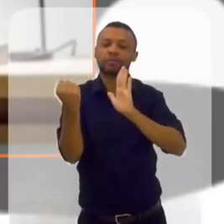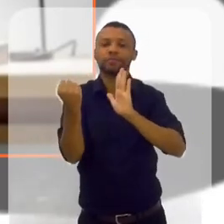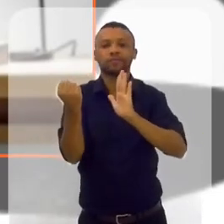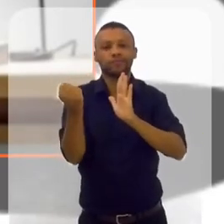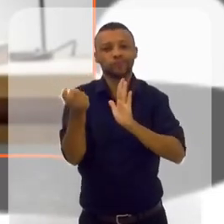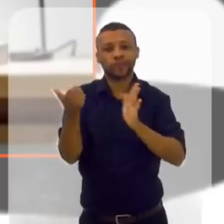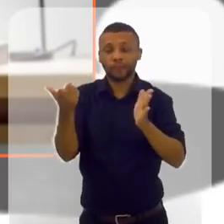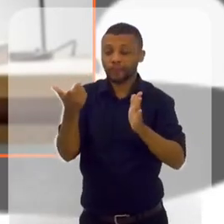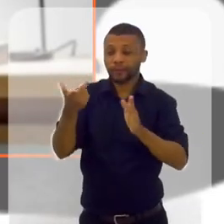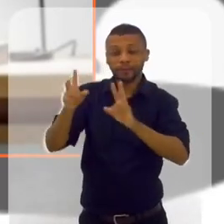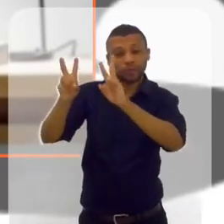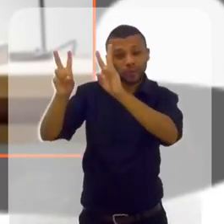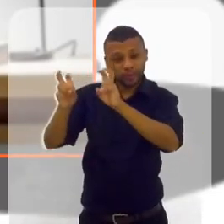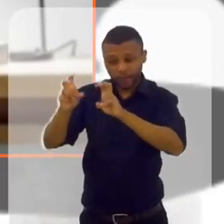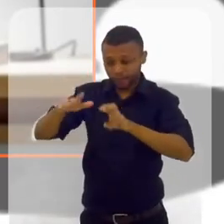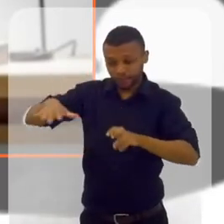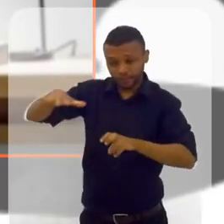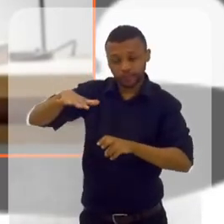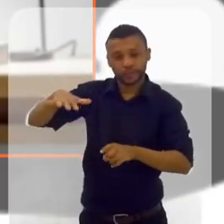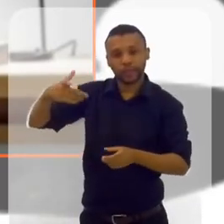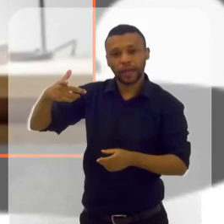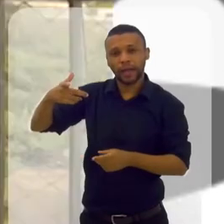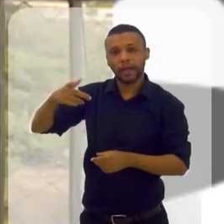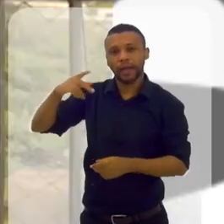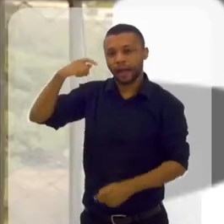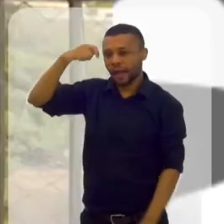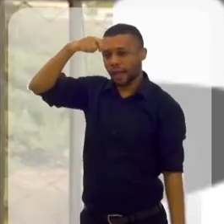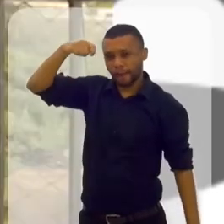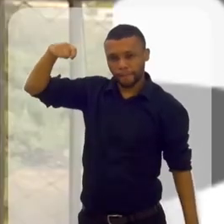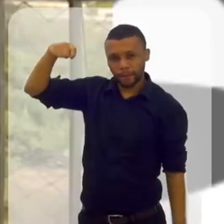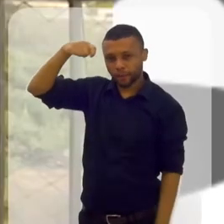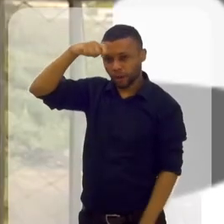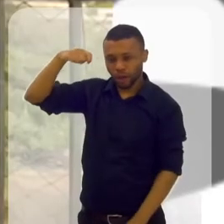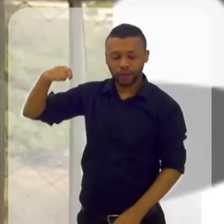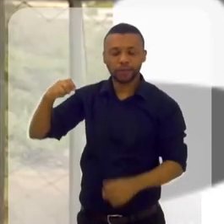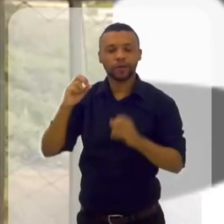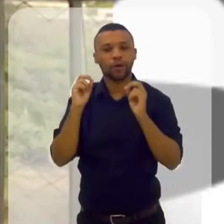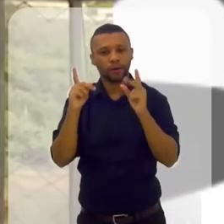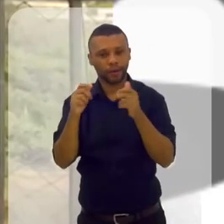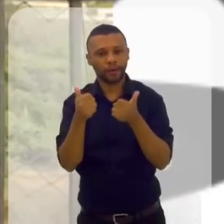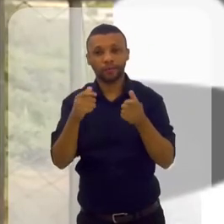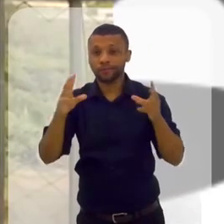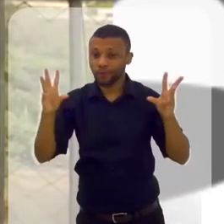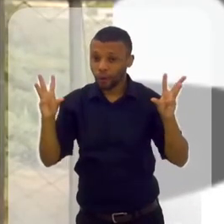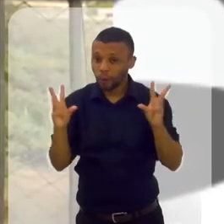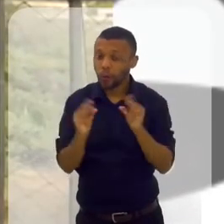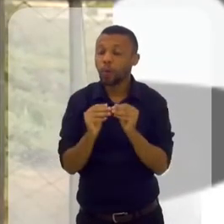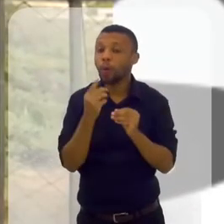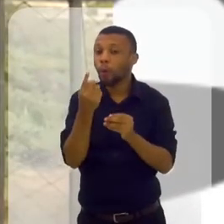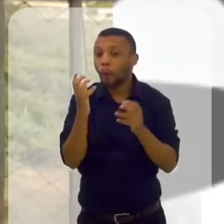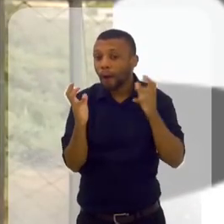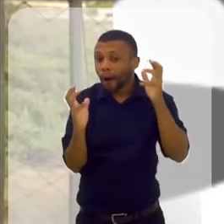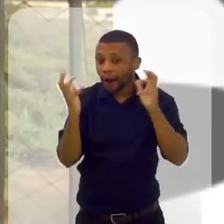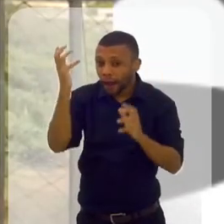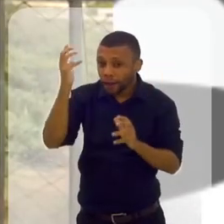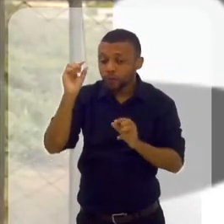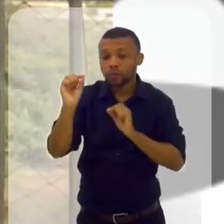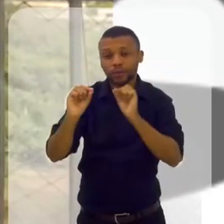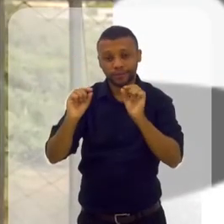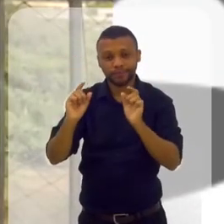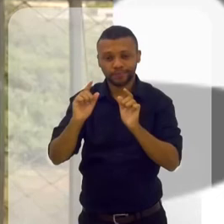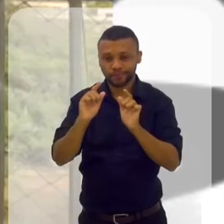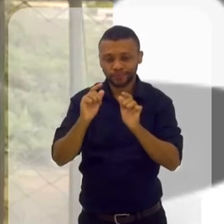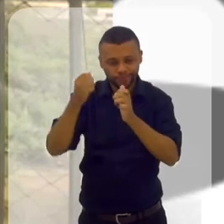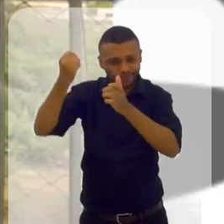um marco pro bem da hipnose. Claro, vamos falar. Só vou terminar, posso concluir só o caso dessa